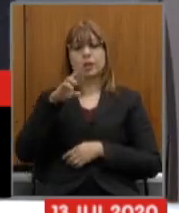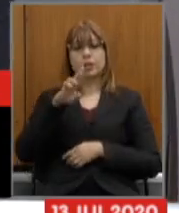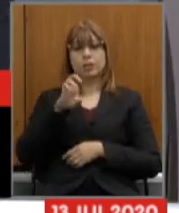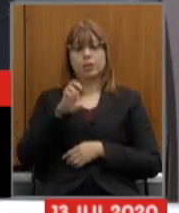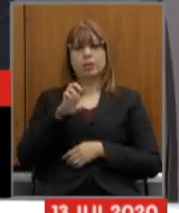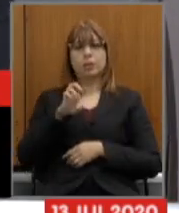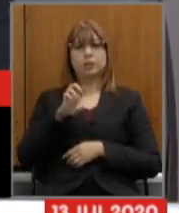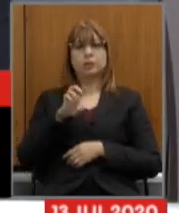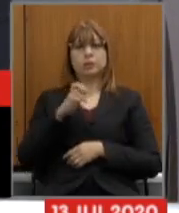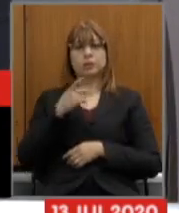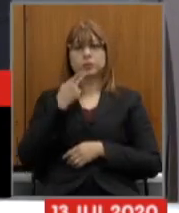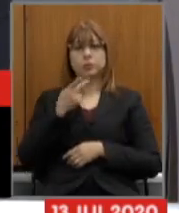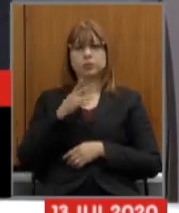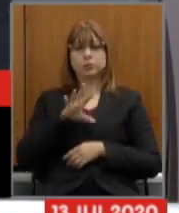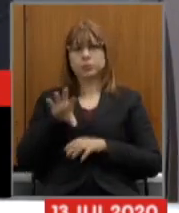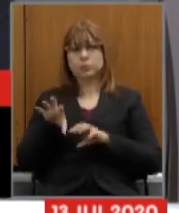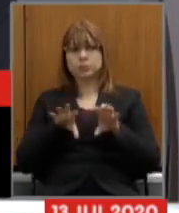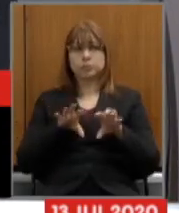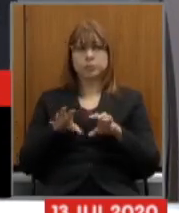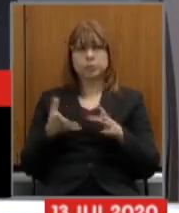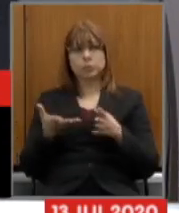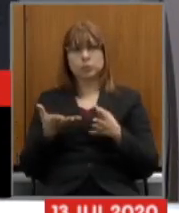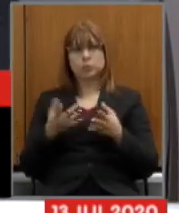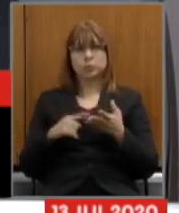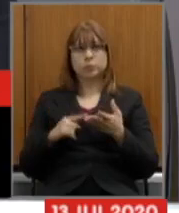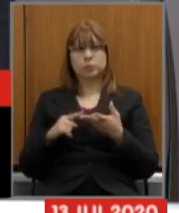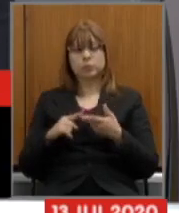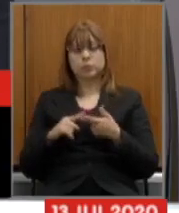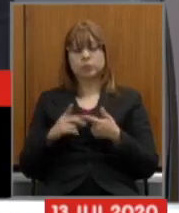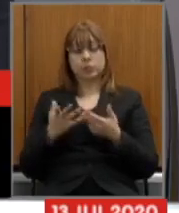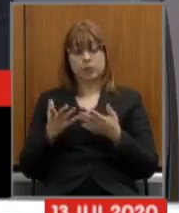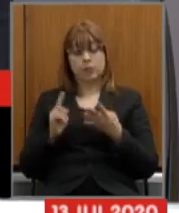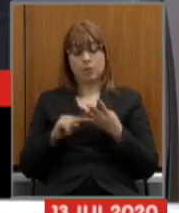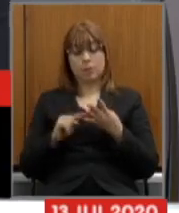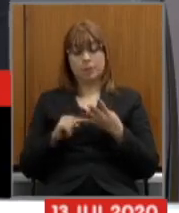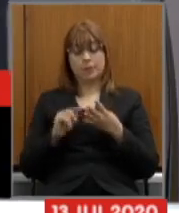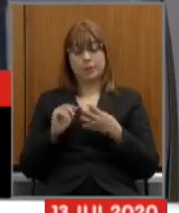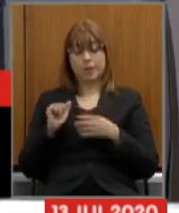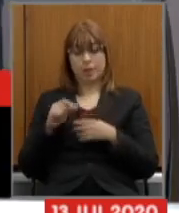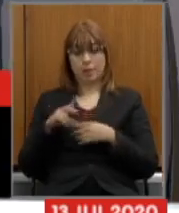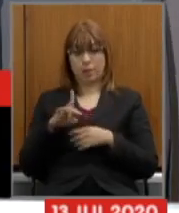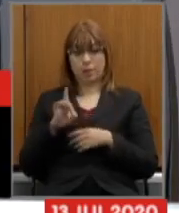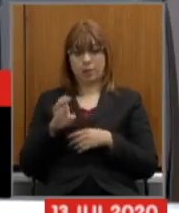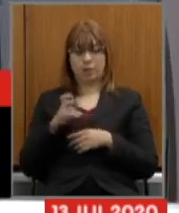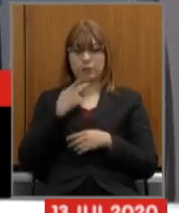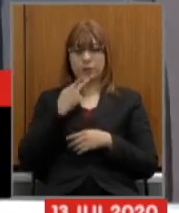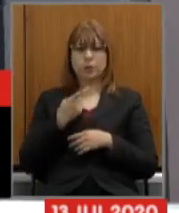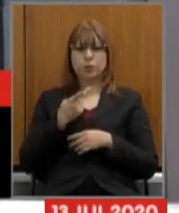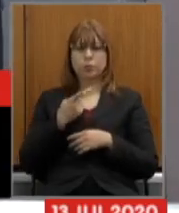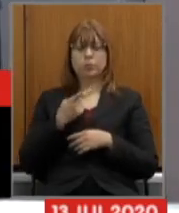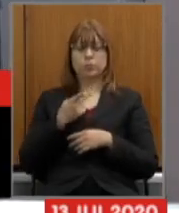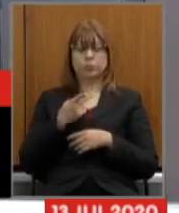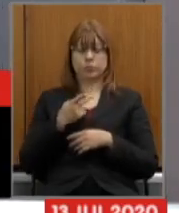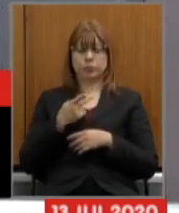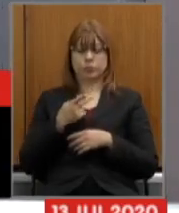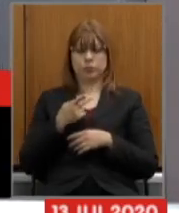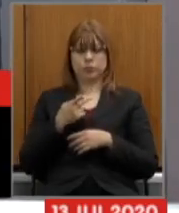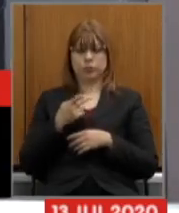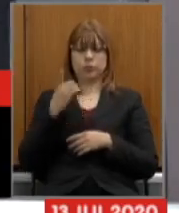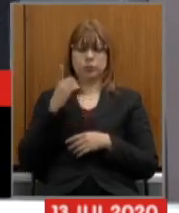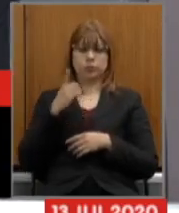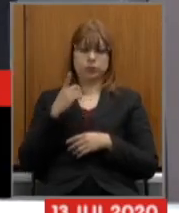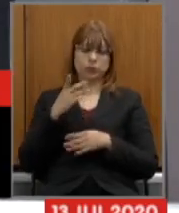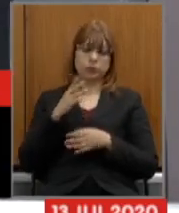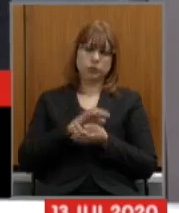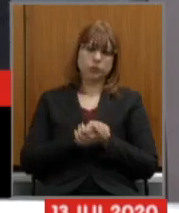separou em alguns pontos deputado o senhor mencionou a respeito dos servidores que Minas Gerais que o governo de Minas Gerais